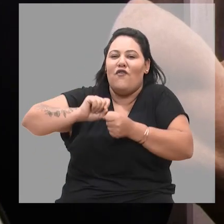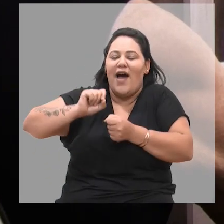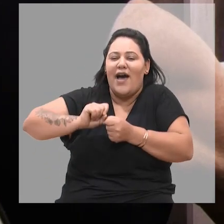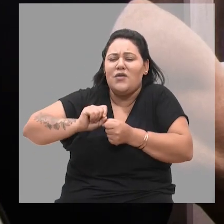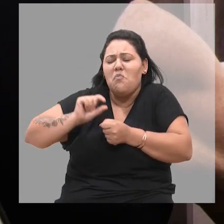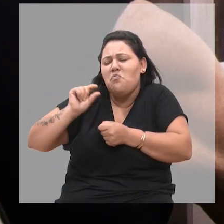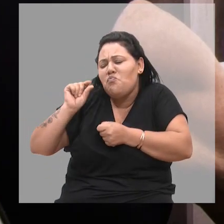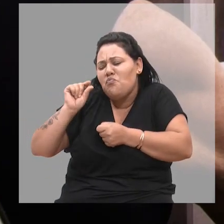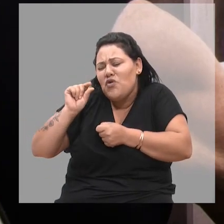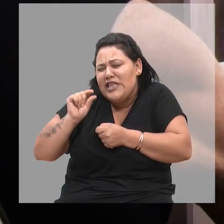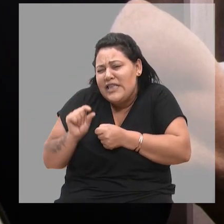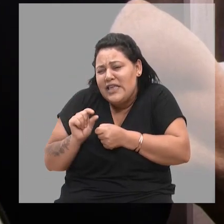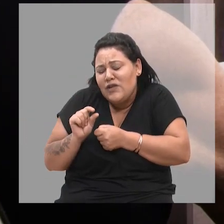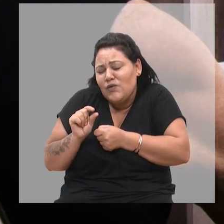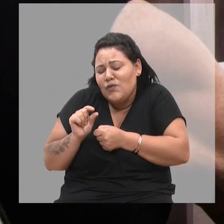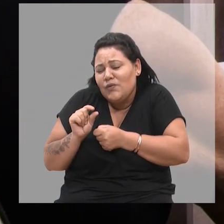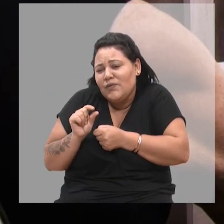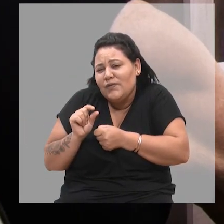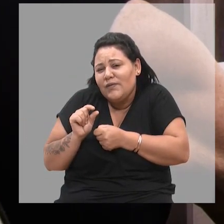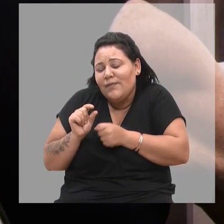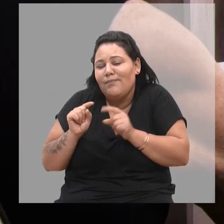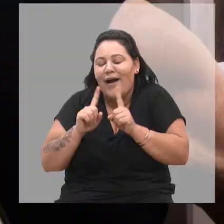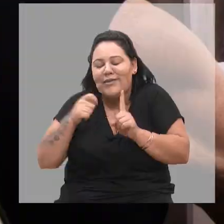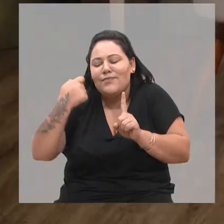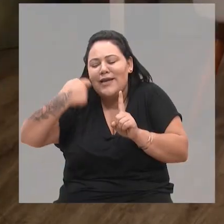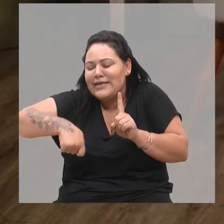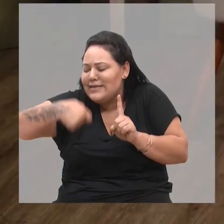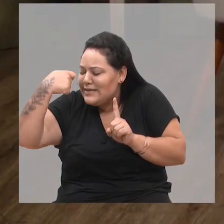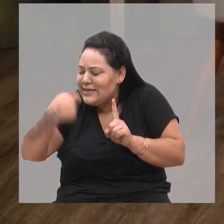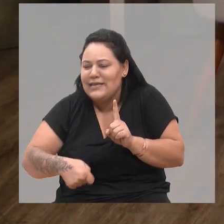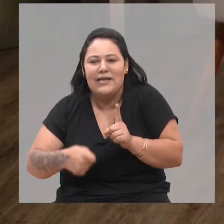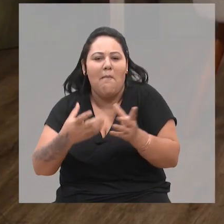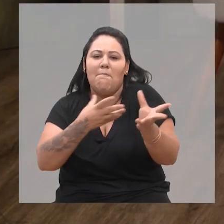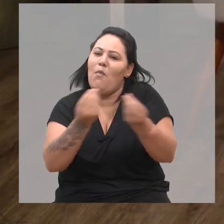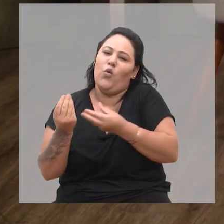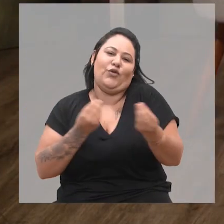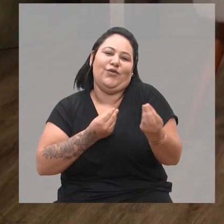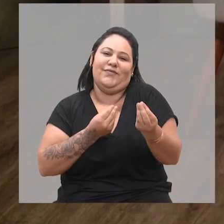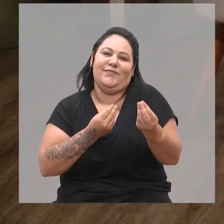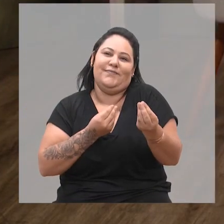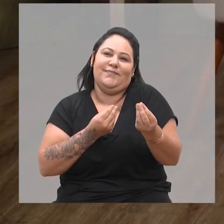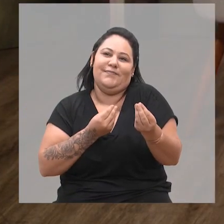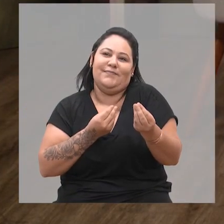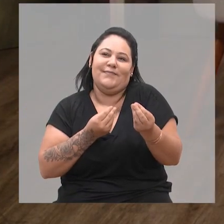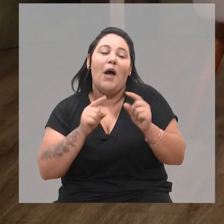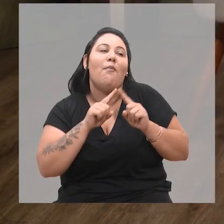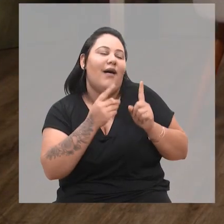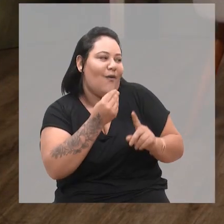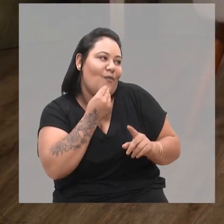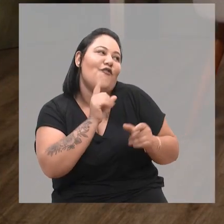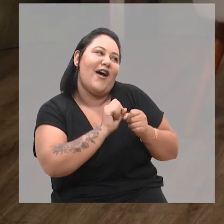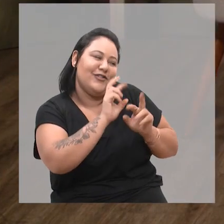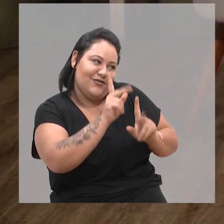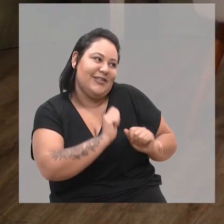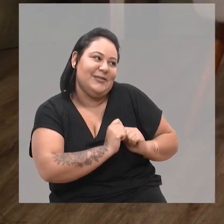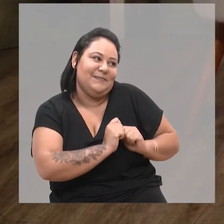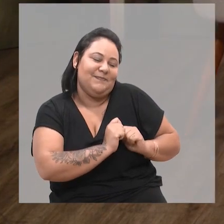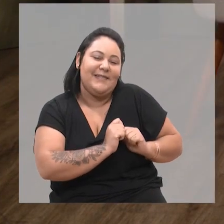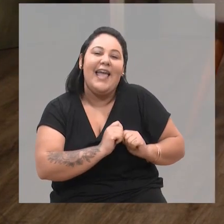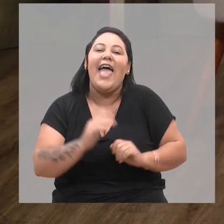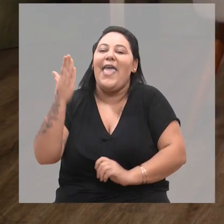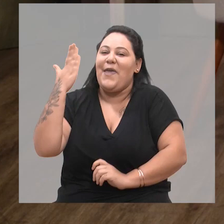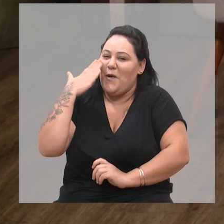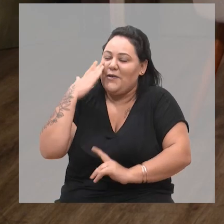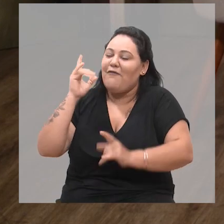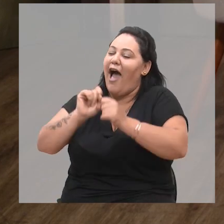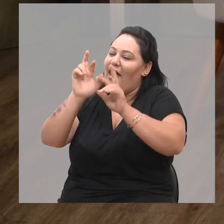faço é uma gota d'água num oceano. É, mas que faz a diferença, tanto que a senhora está aqui conversando com você. Porque